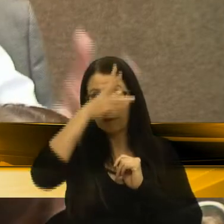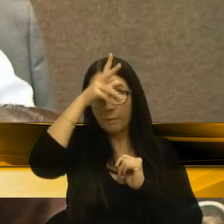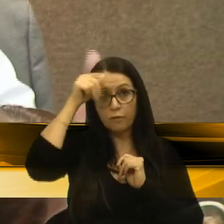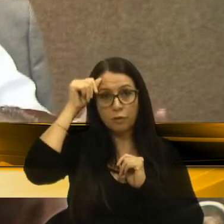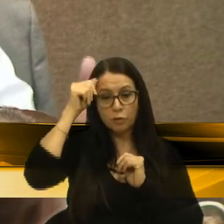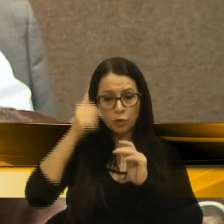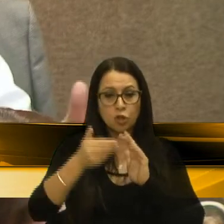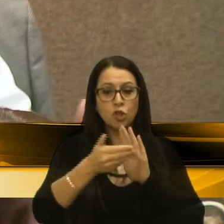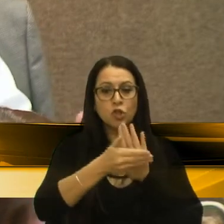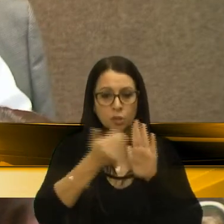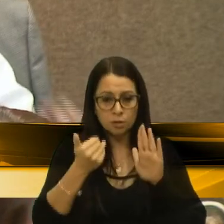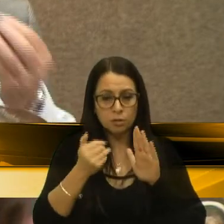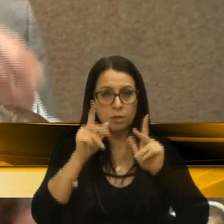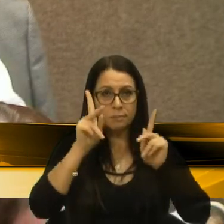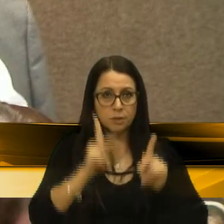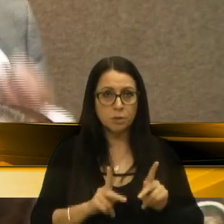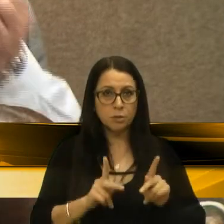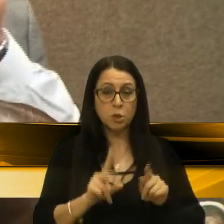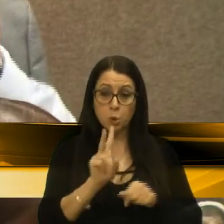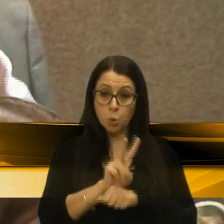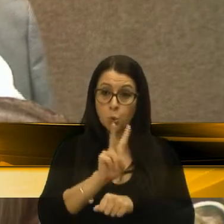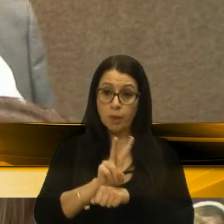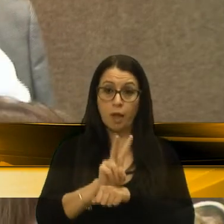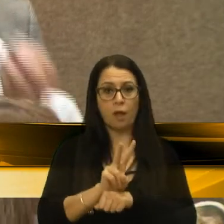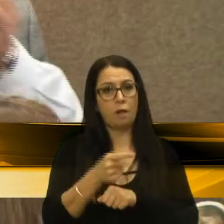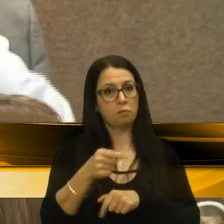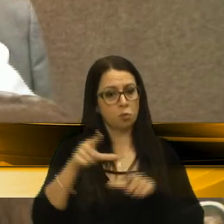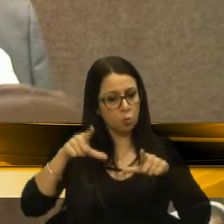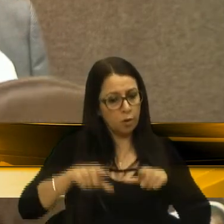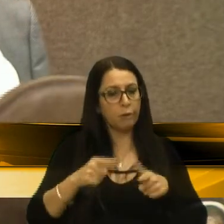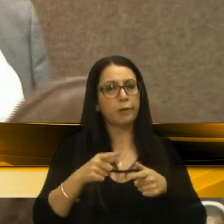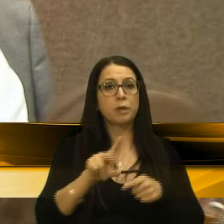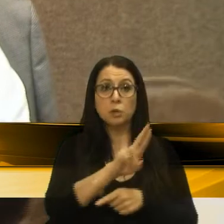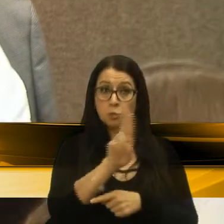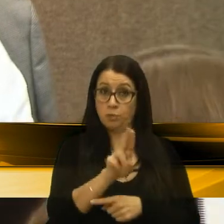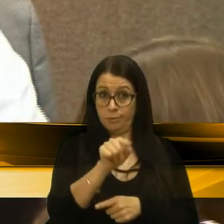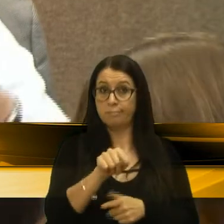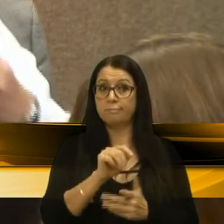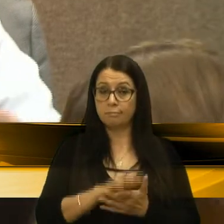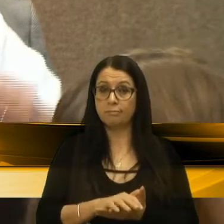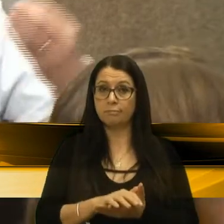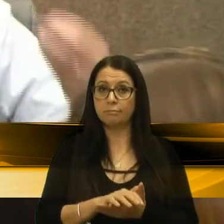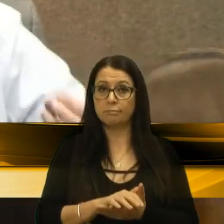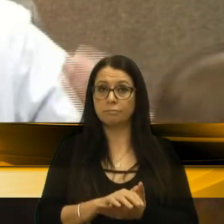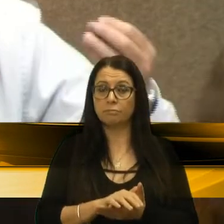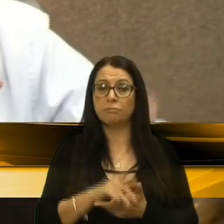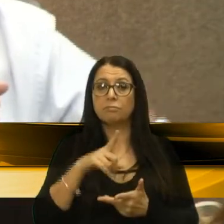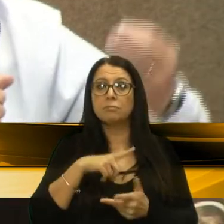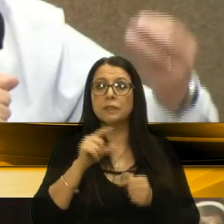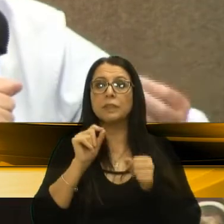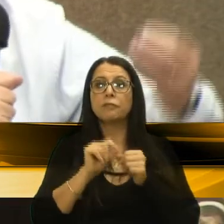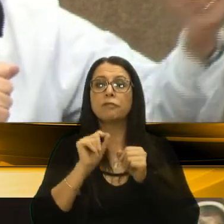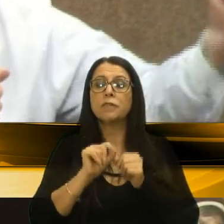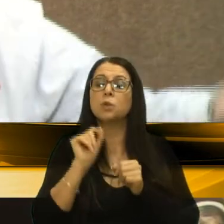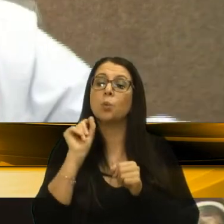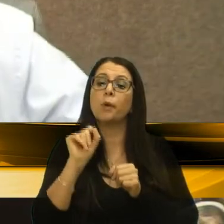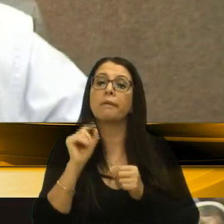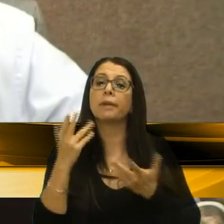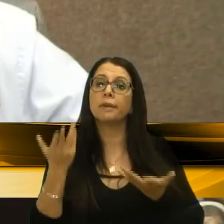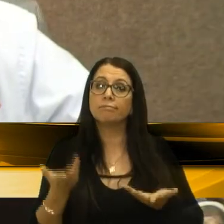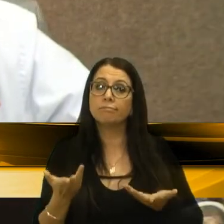retirou as pessoas que preservavam, que cuidavam e que utilizavam e está fazendo o quê?